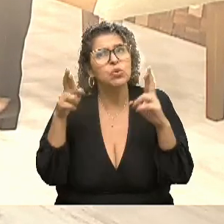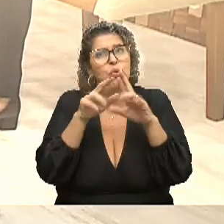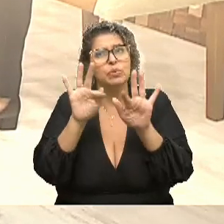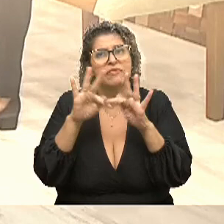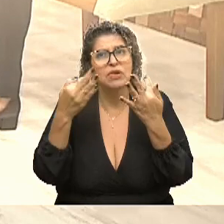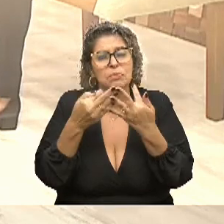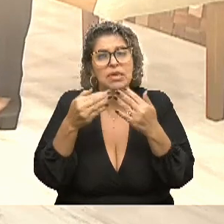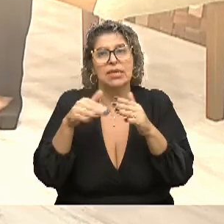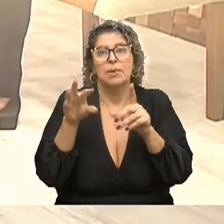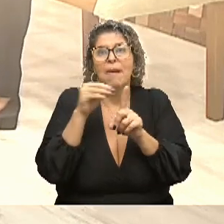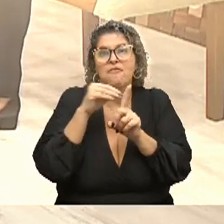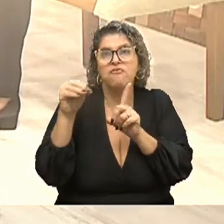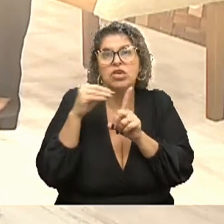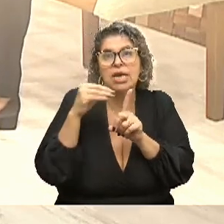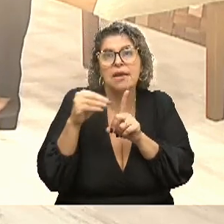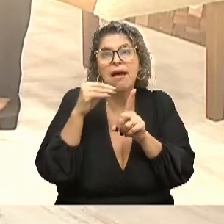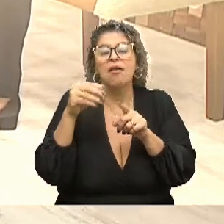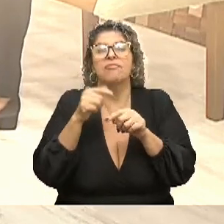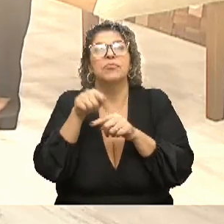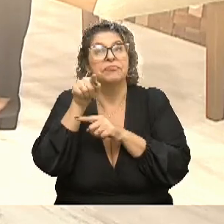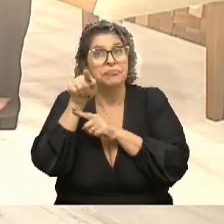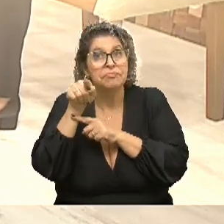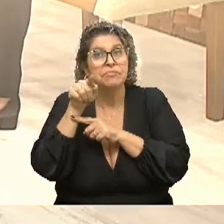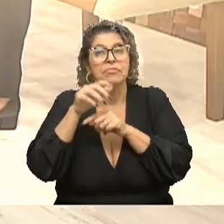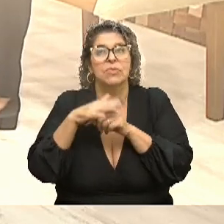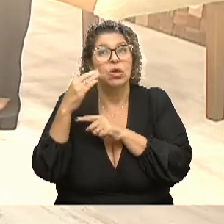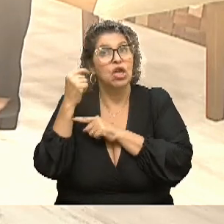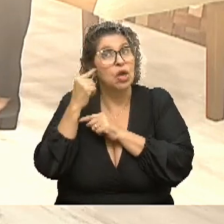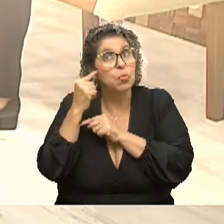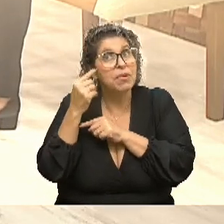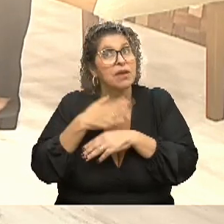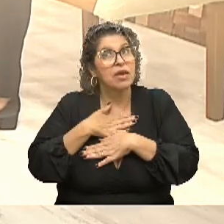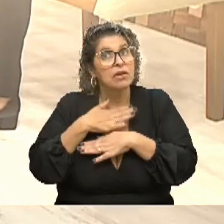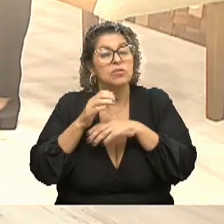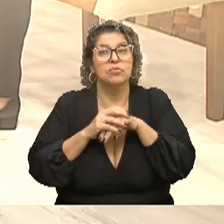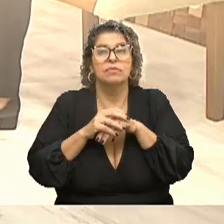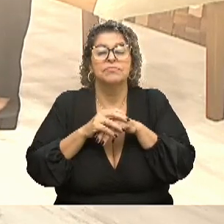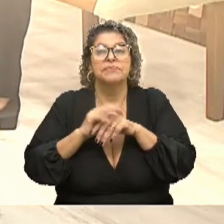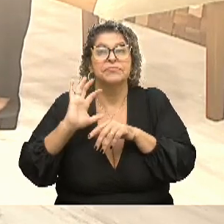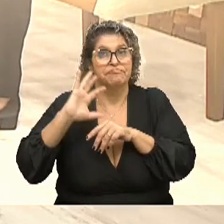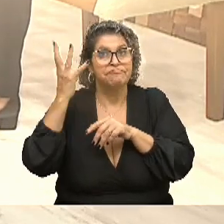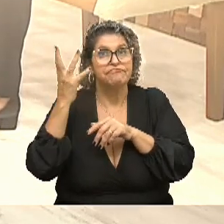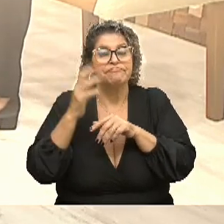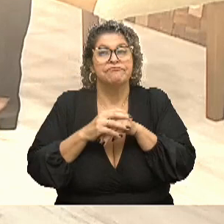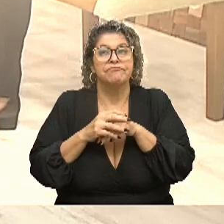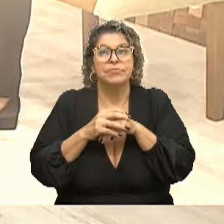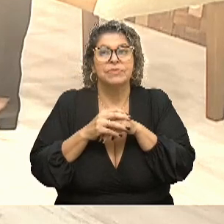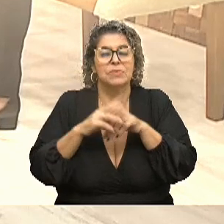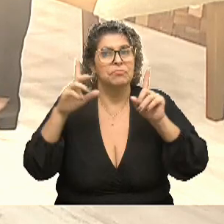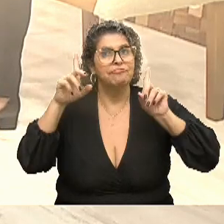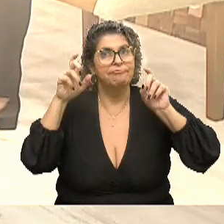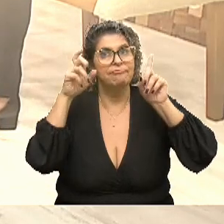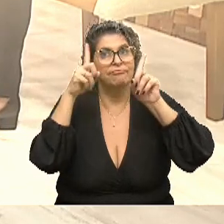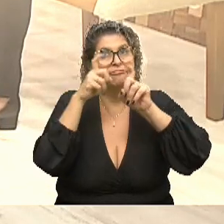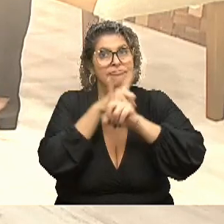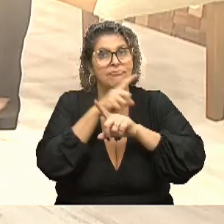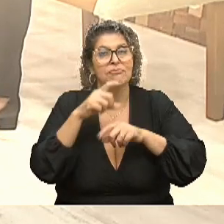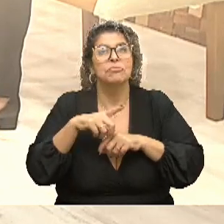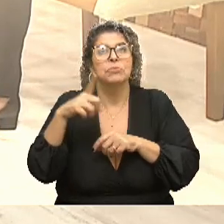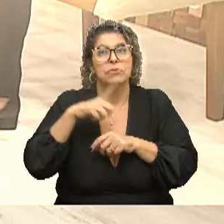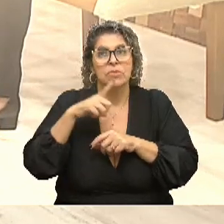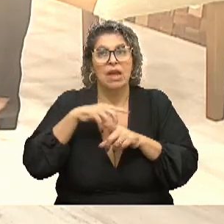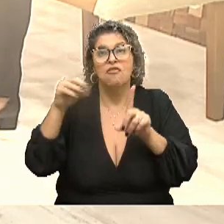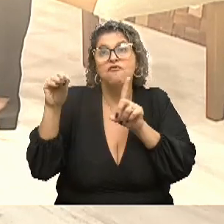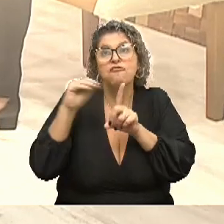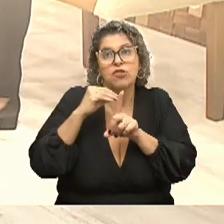famílias de baixa renda. E eu imagino, eu, penso eu, que essa situação ainda seja muito mais difícil para quem está em